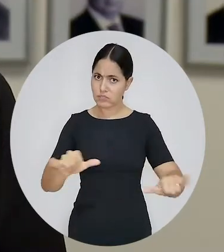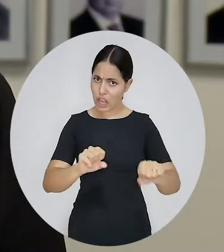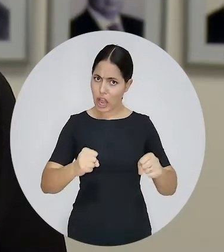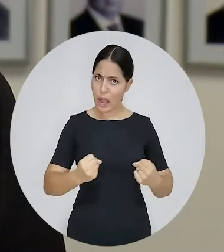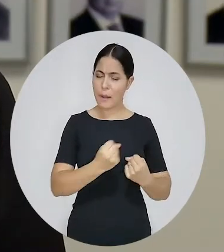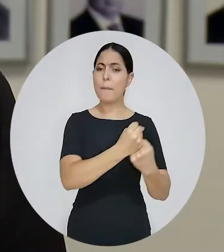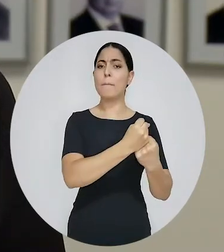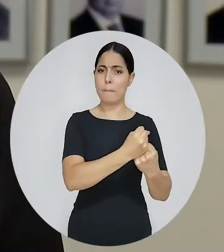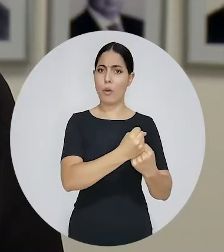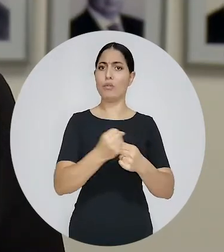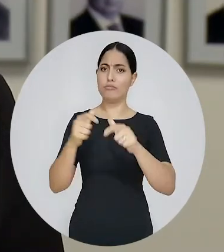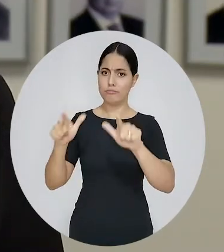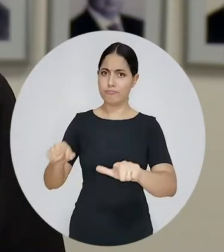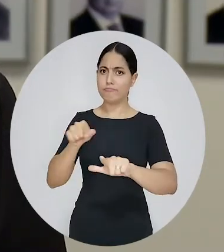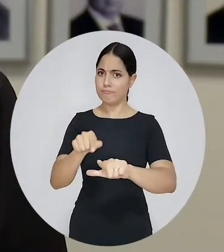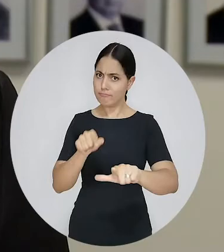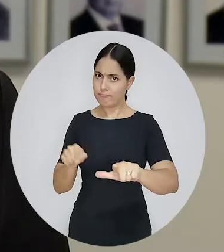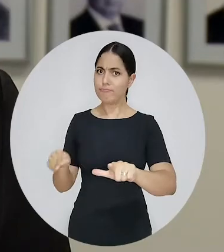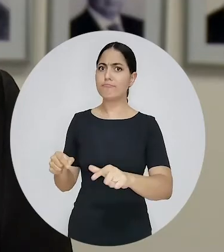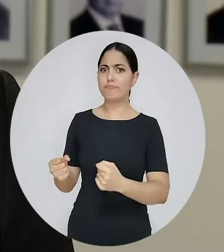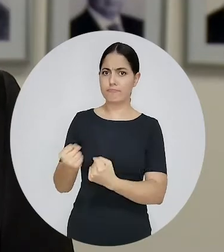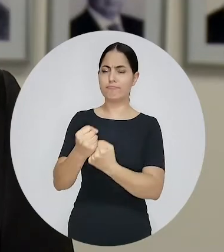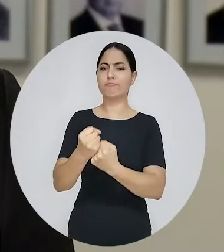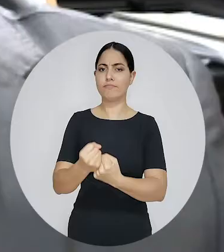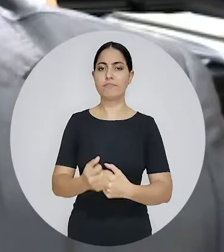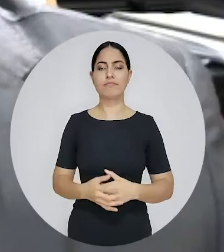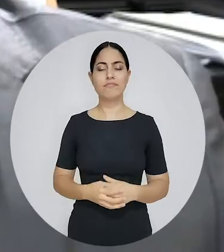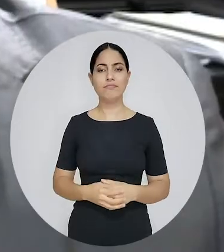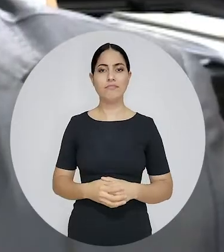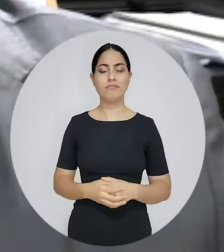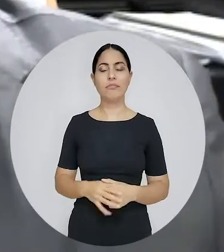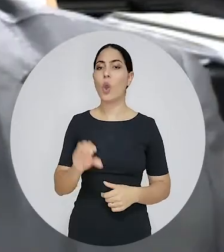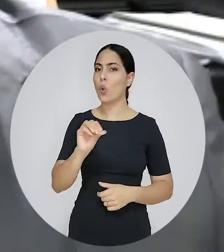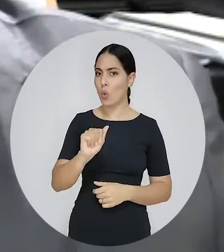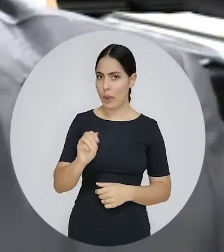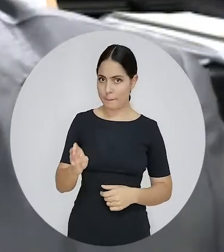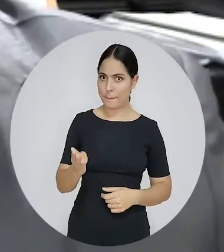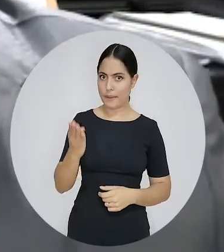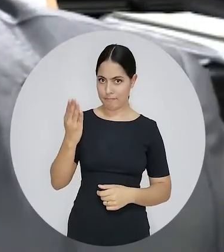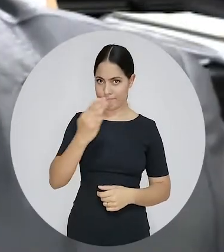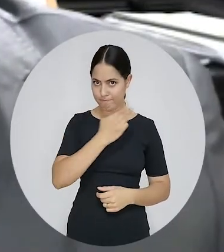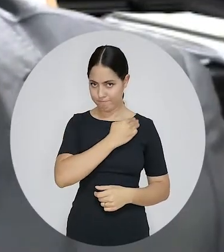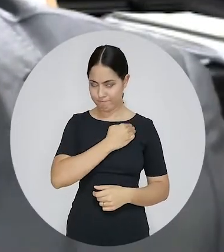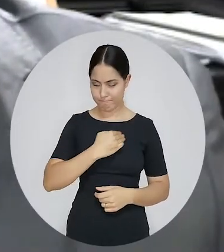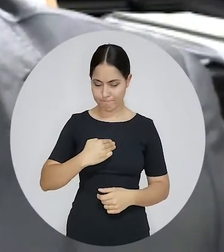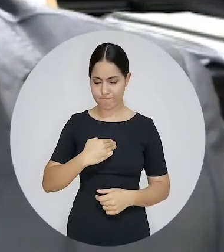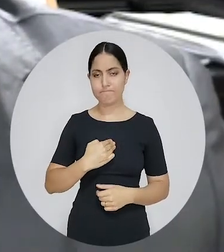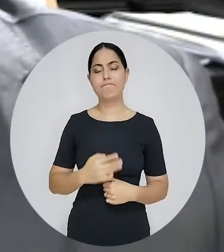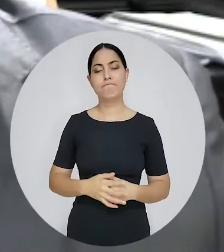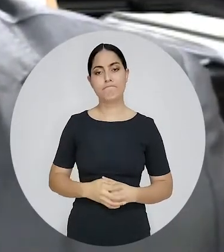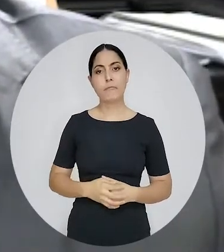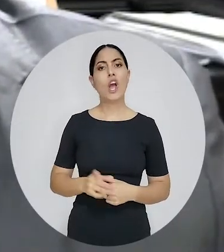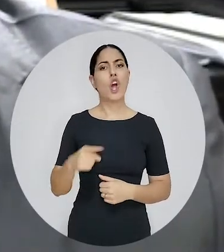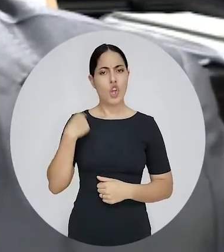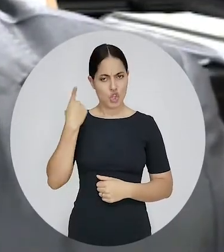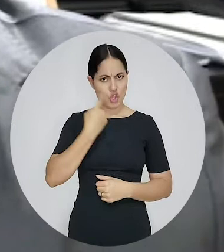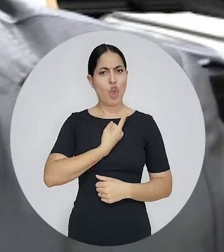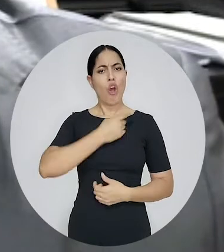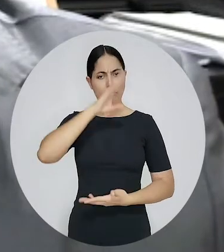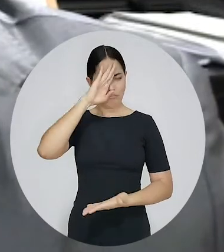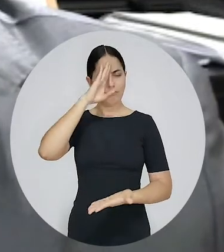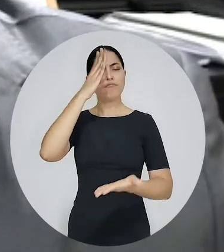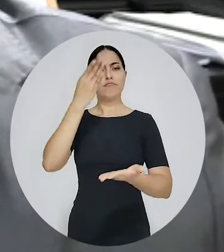incondicional ao sistema eletrônico de votação. A Ordem dos Advogados do Brasil, ministro, externa sua total